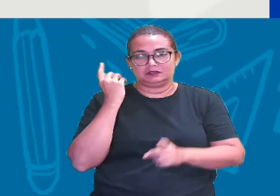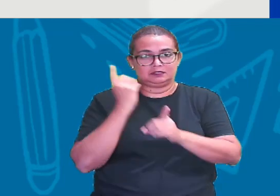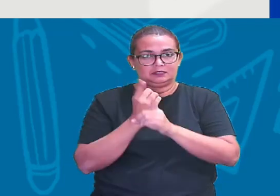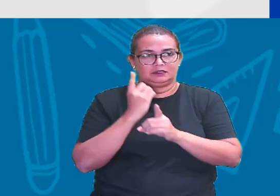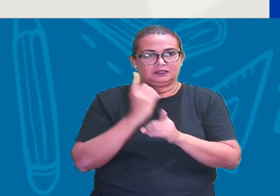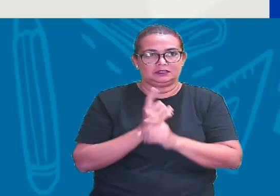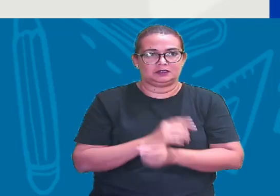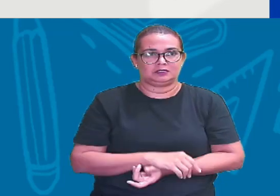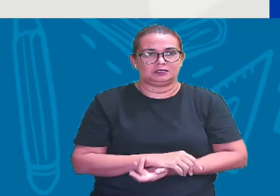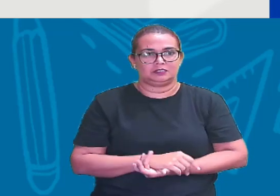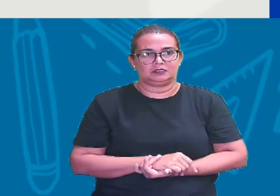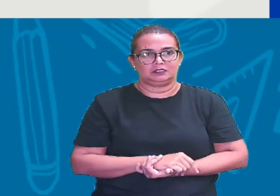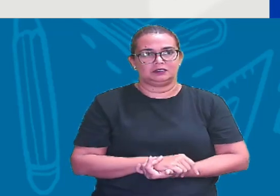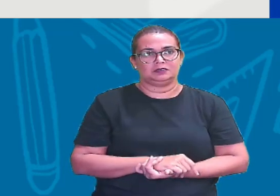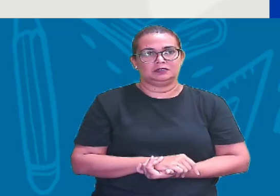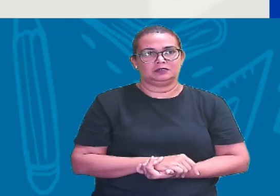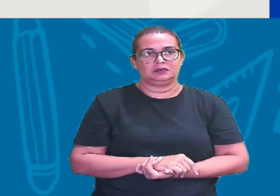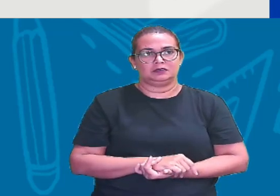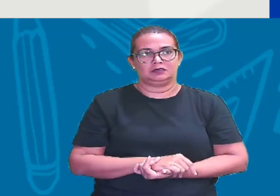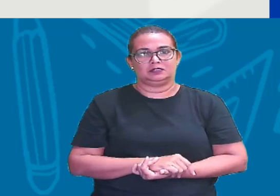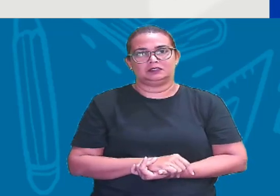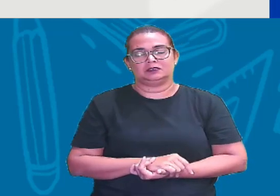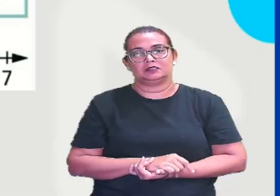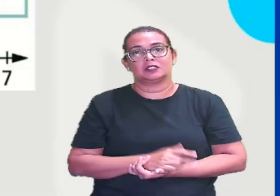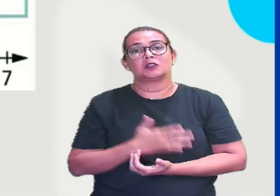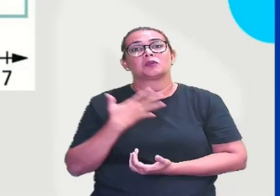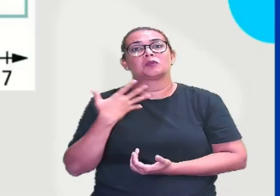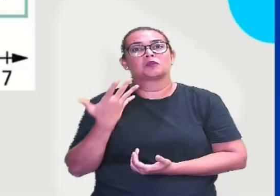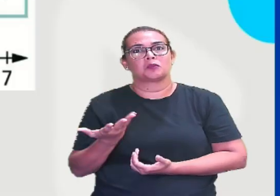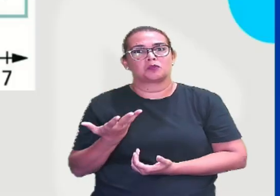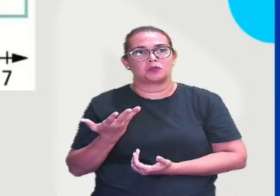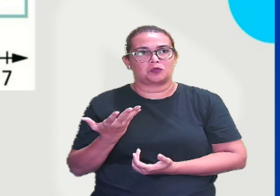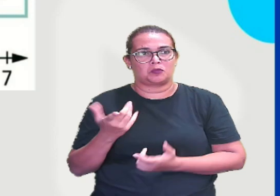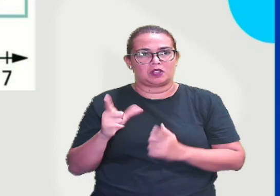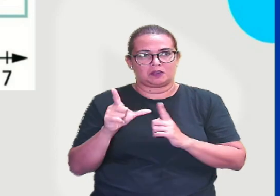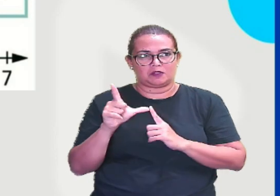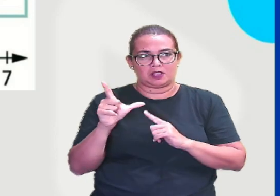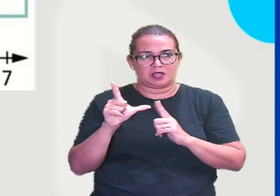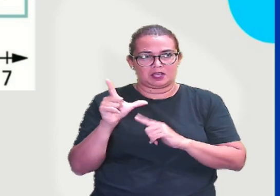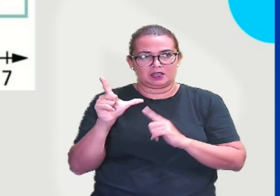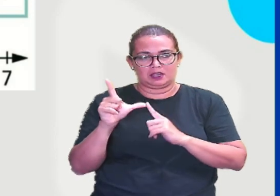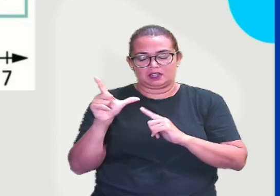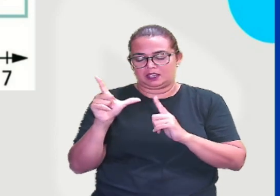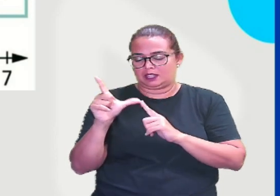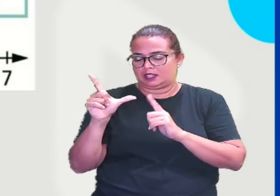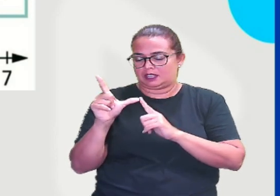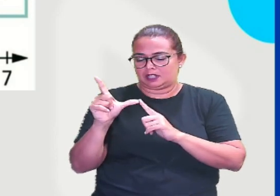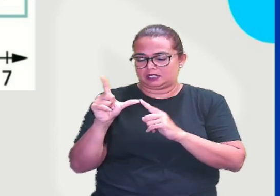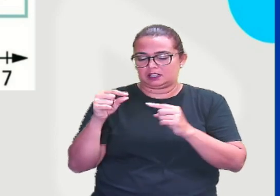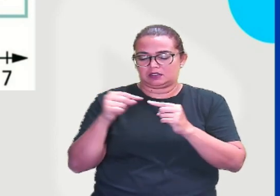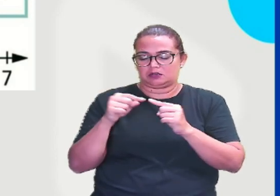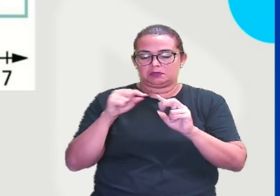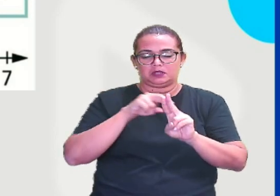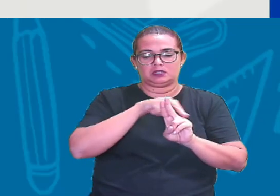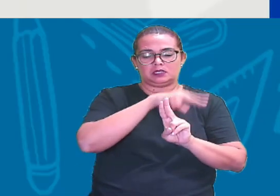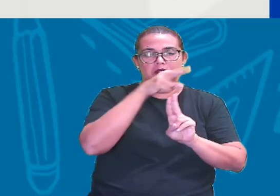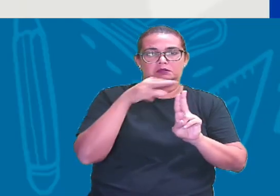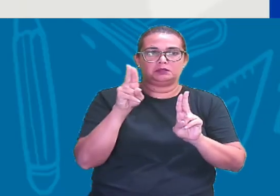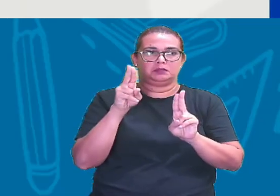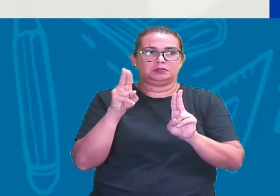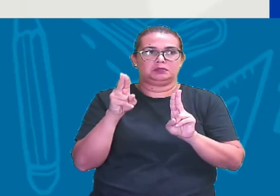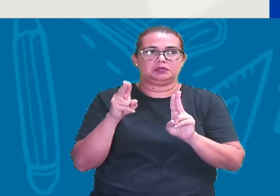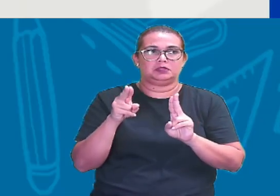agora Qual a letra Está representada Pi Na reta numérica